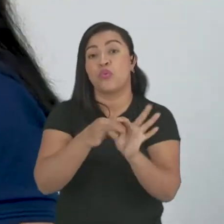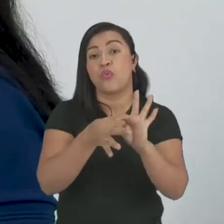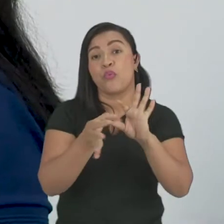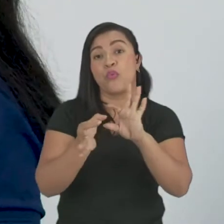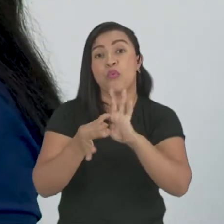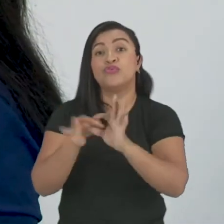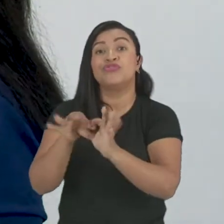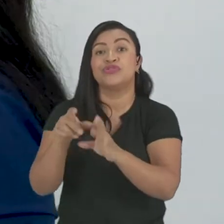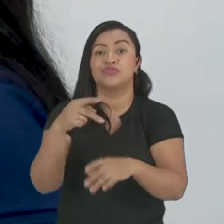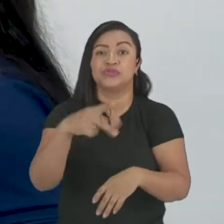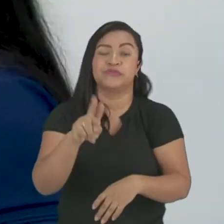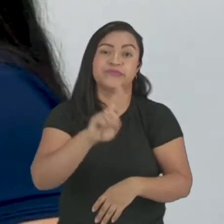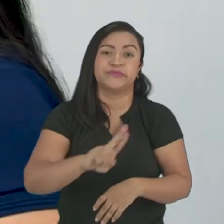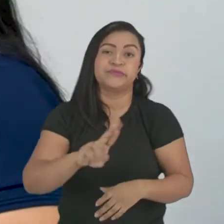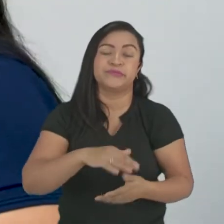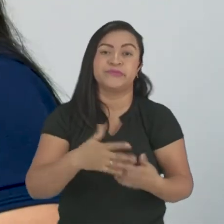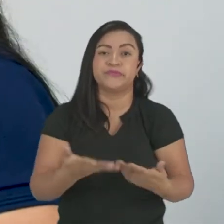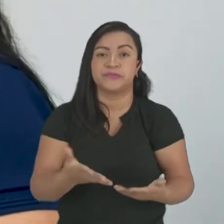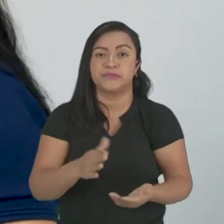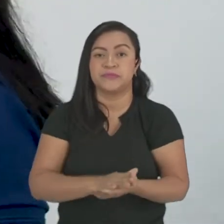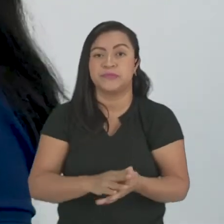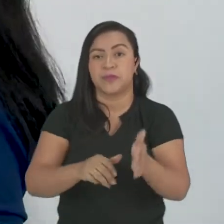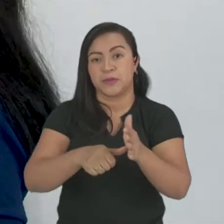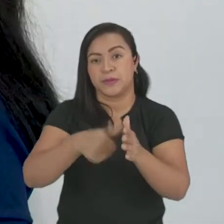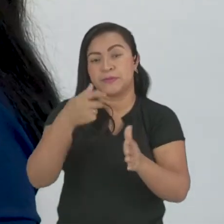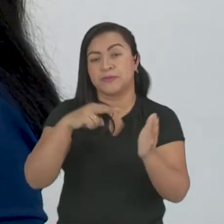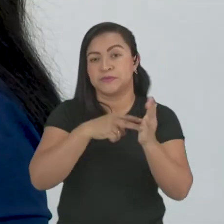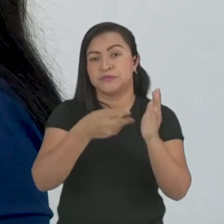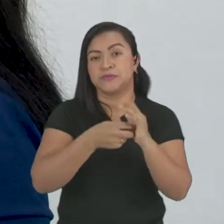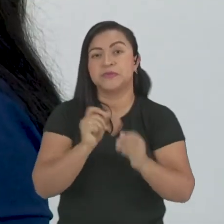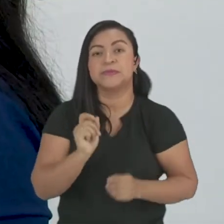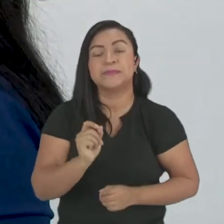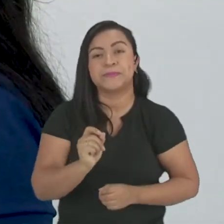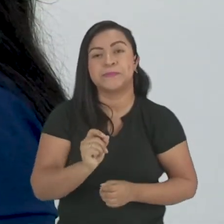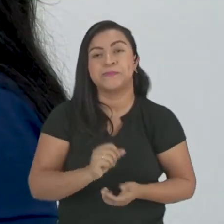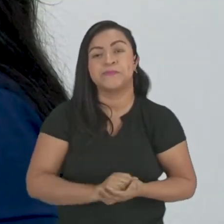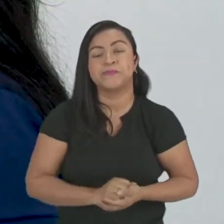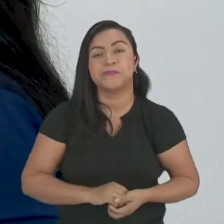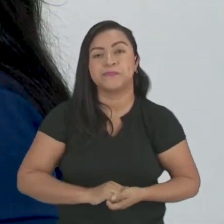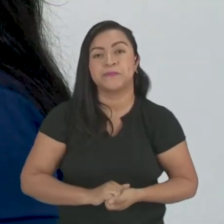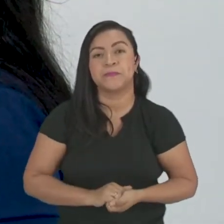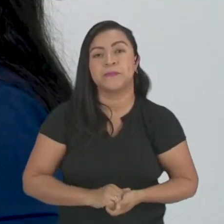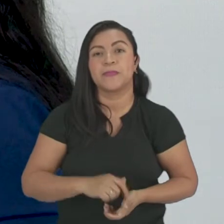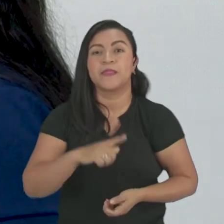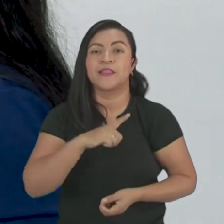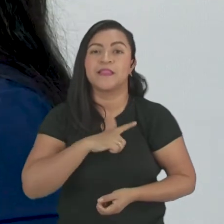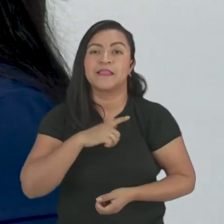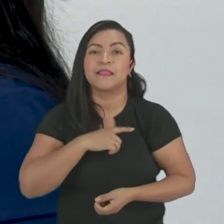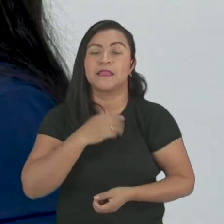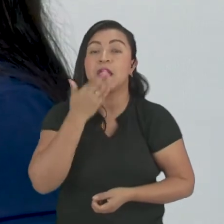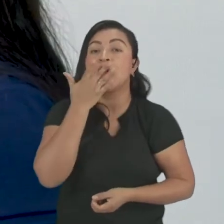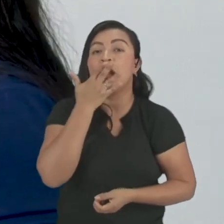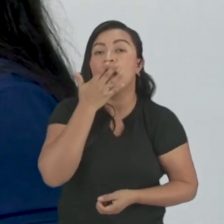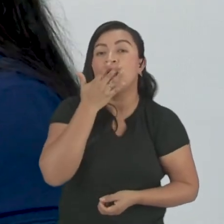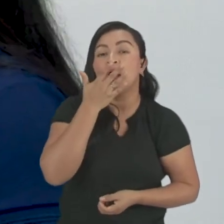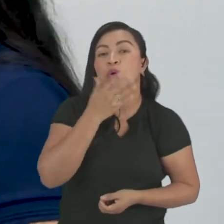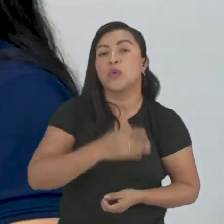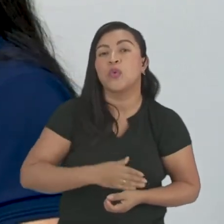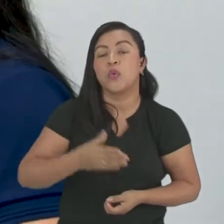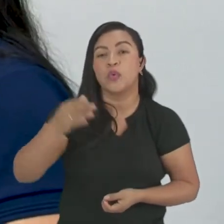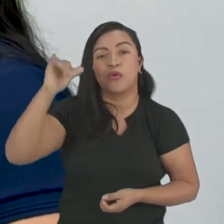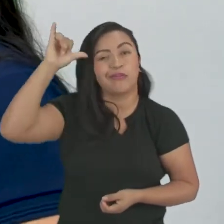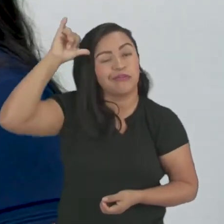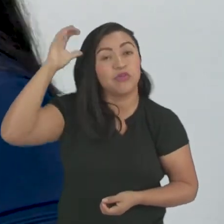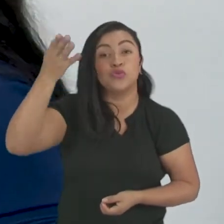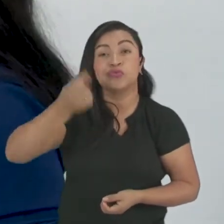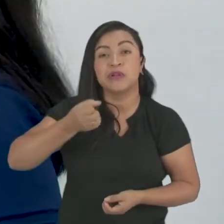mensagem que você quer transmitir. A primeira significada é essa palavra aqui, branco. Um, que tem a cor do leite ou da neve. Olha